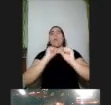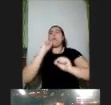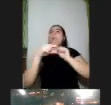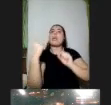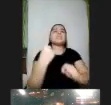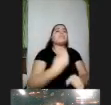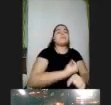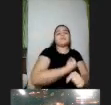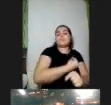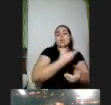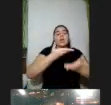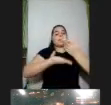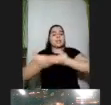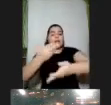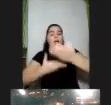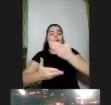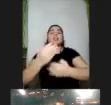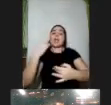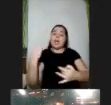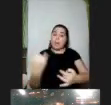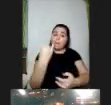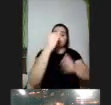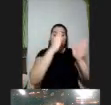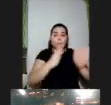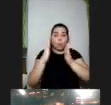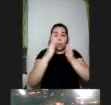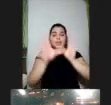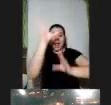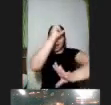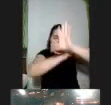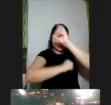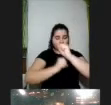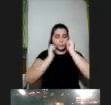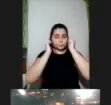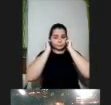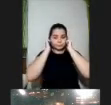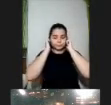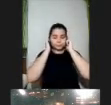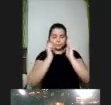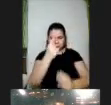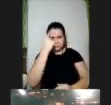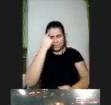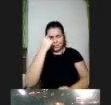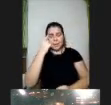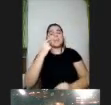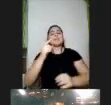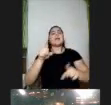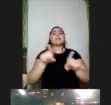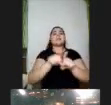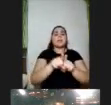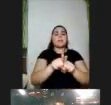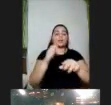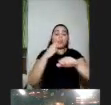elas são importantes para esse processo de aprendizado e pensar aí no acesso a instrumentos e